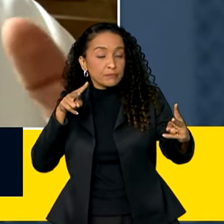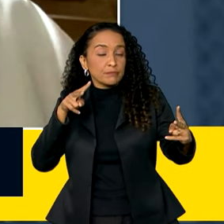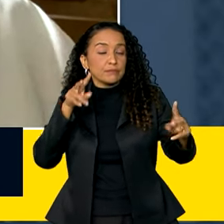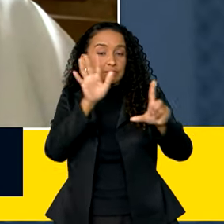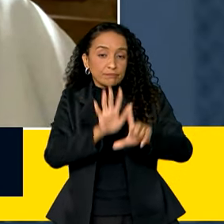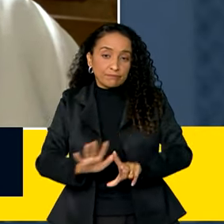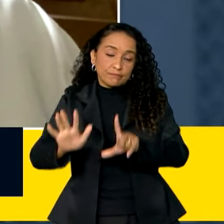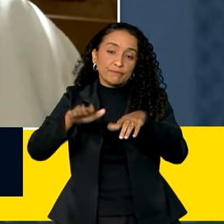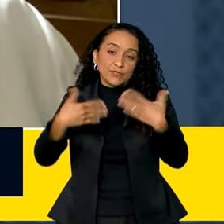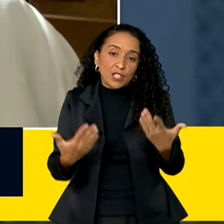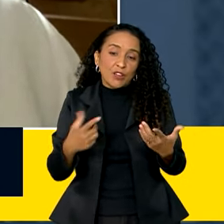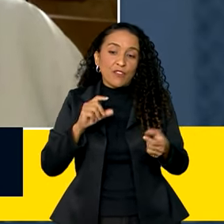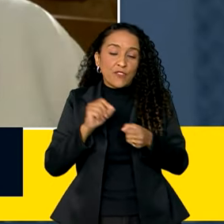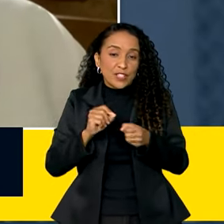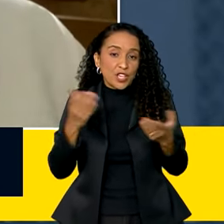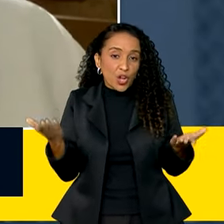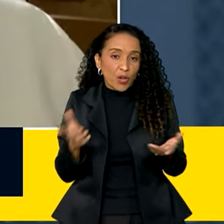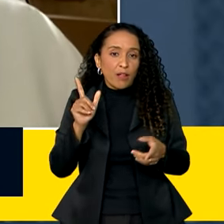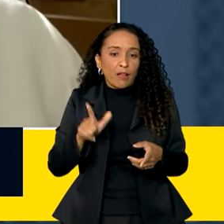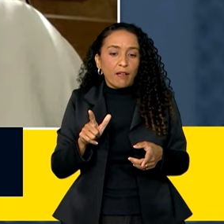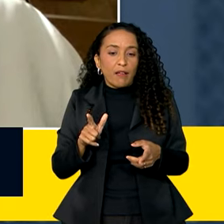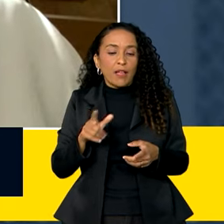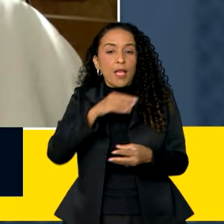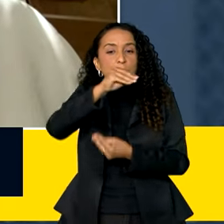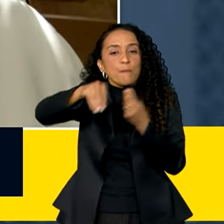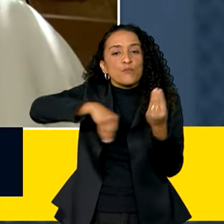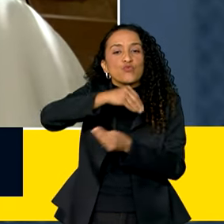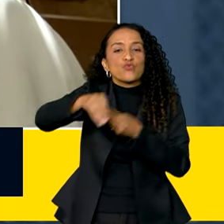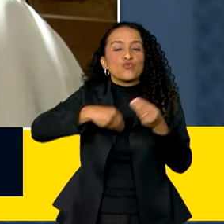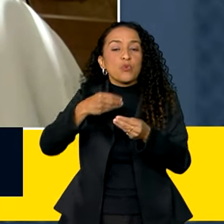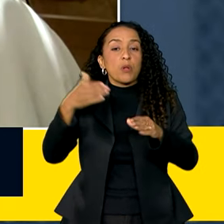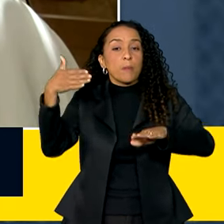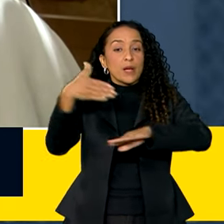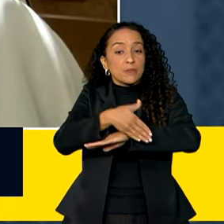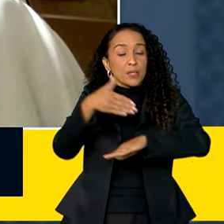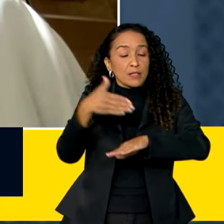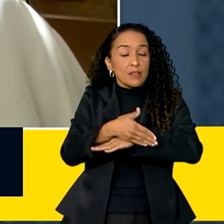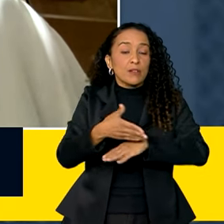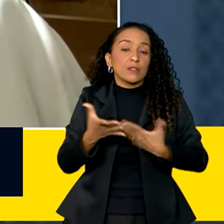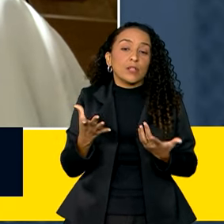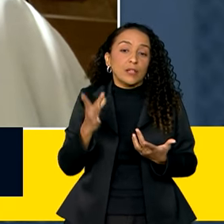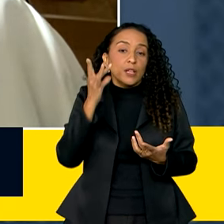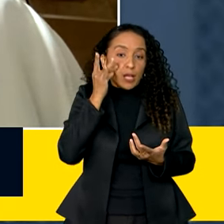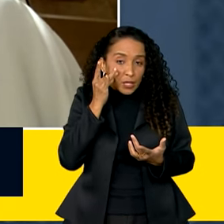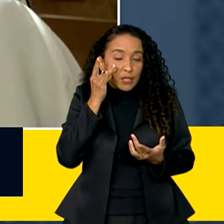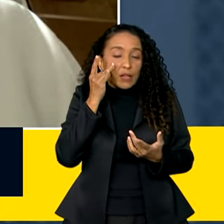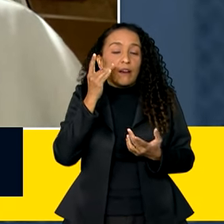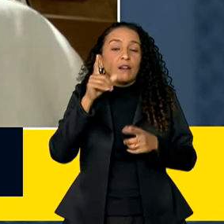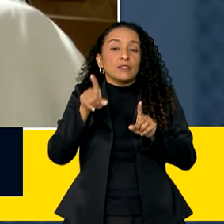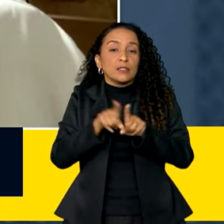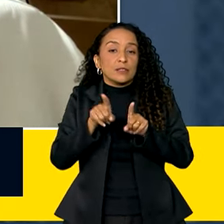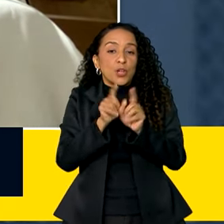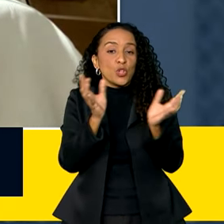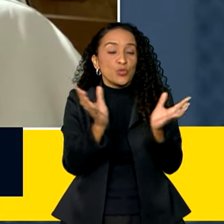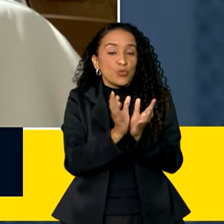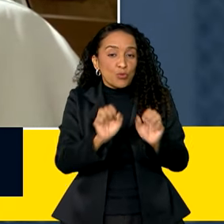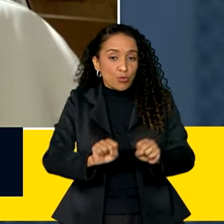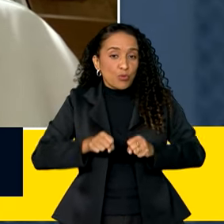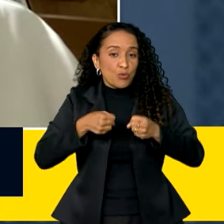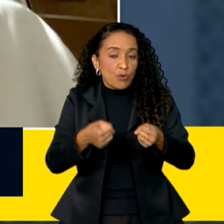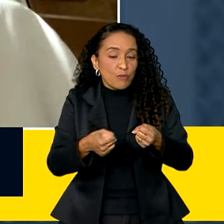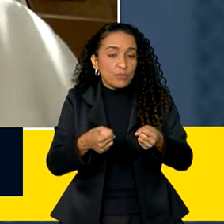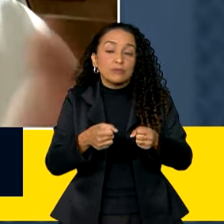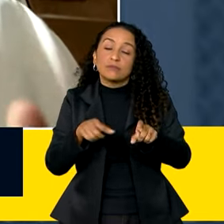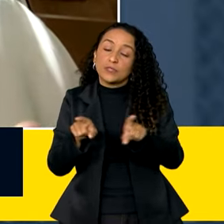digital. Então, o que a gente está fazendo é uma mescla entre a participação presencial nos grupos de engajamento